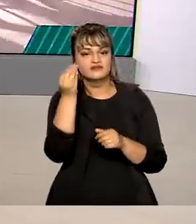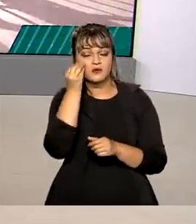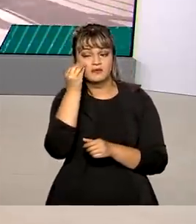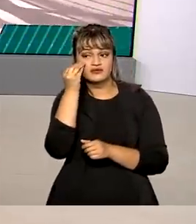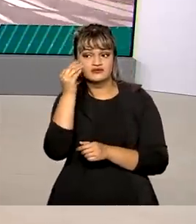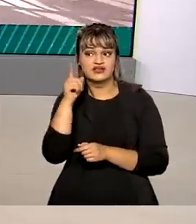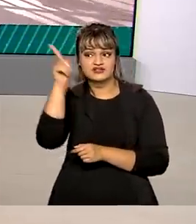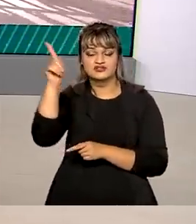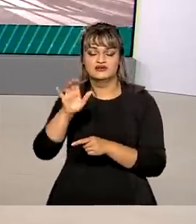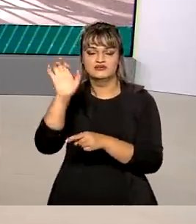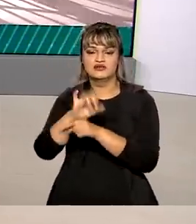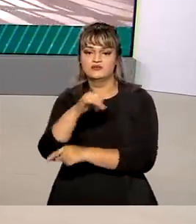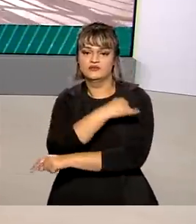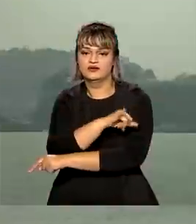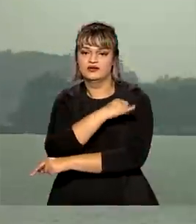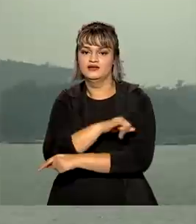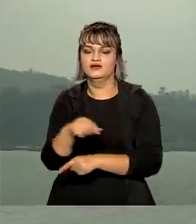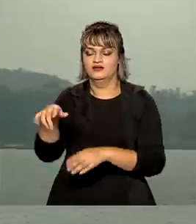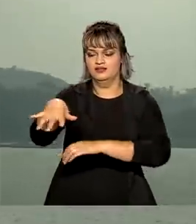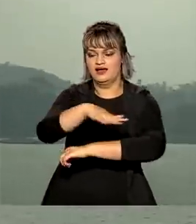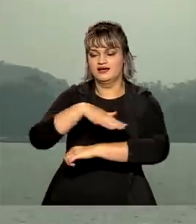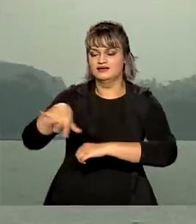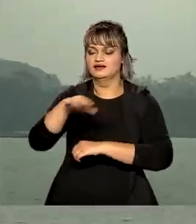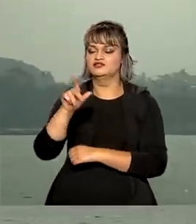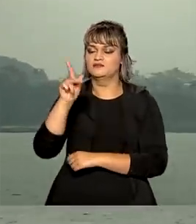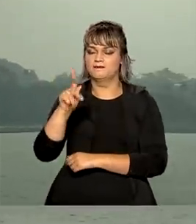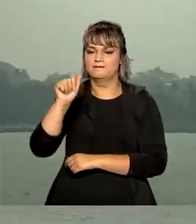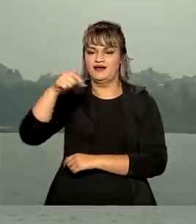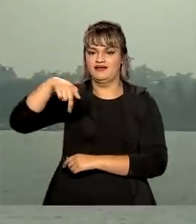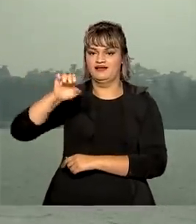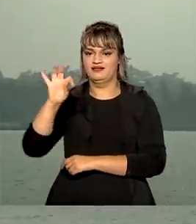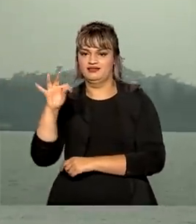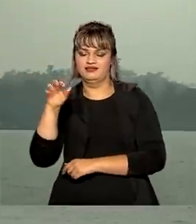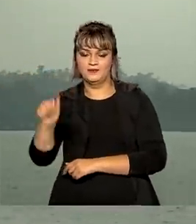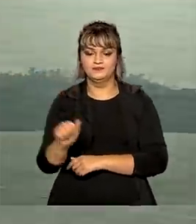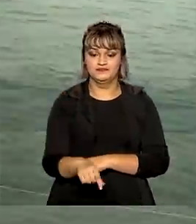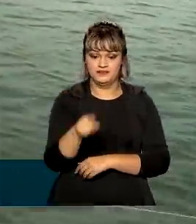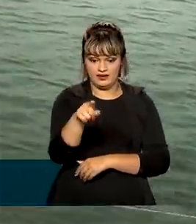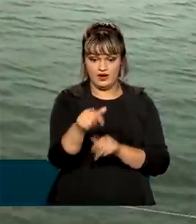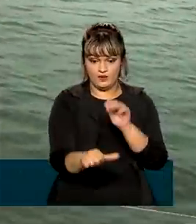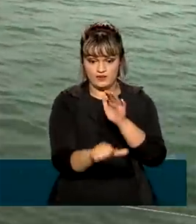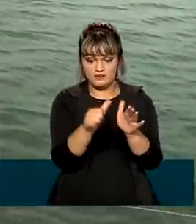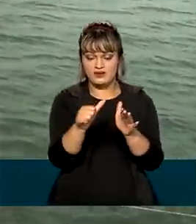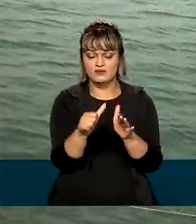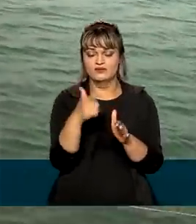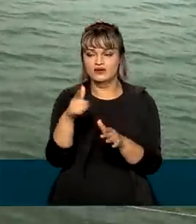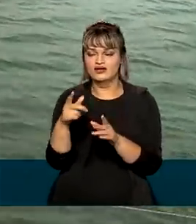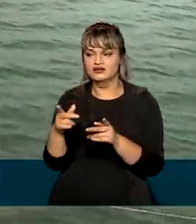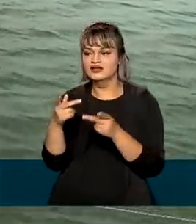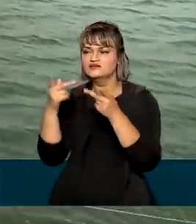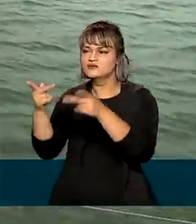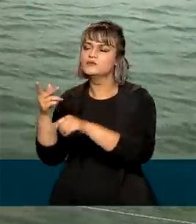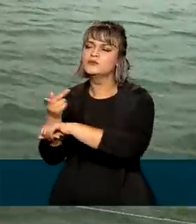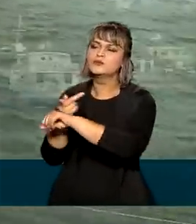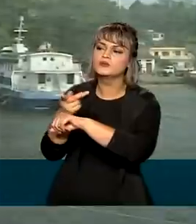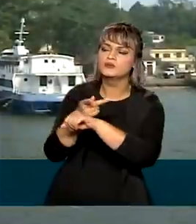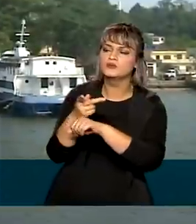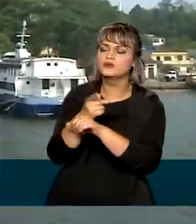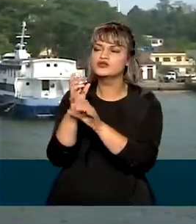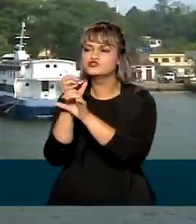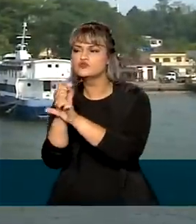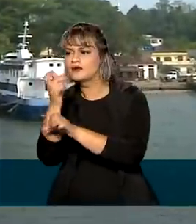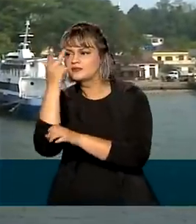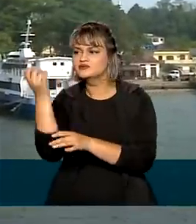ilha de Paquetá, no Rio de Janeiro. O primeiro lugar do Brasil a participar do Censo 2022 é uma